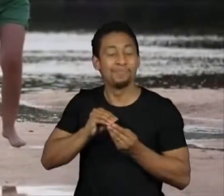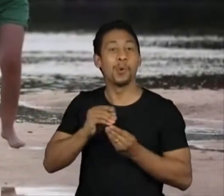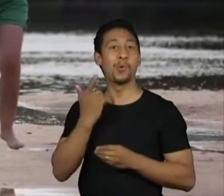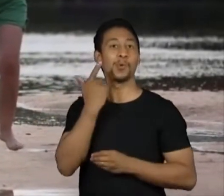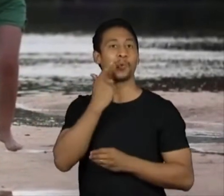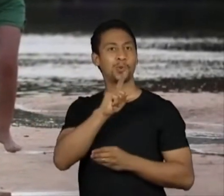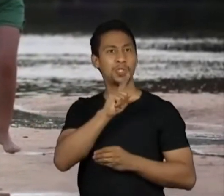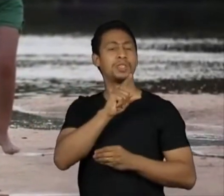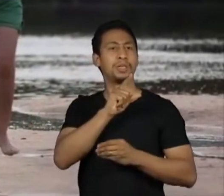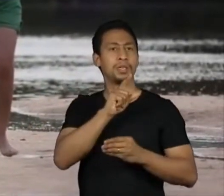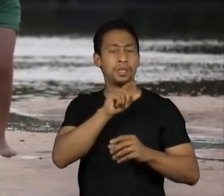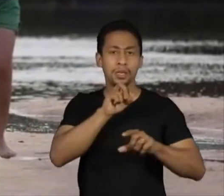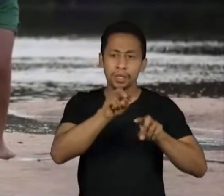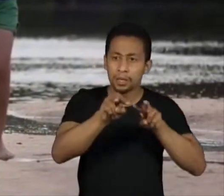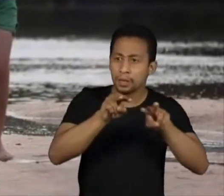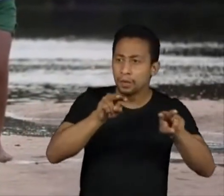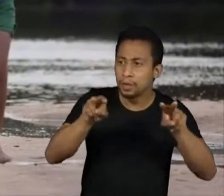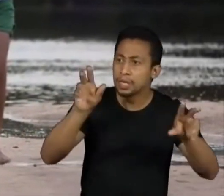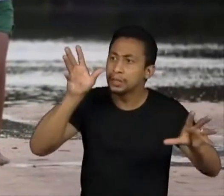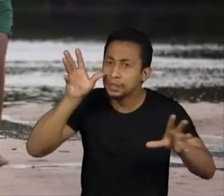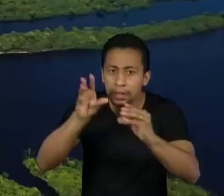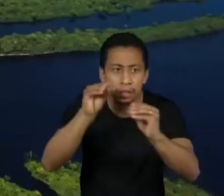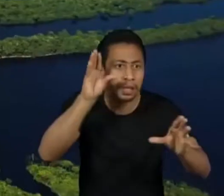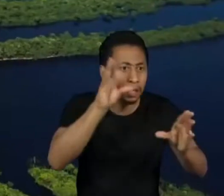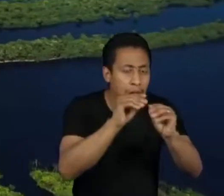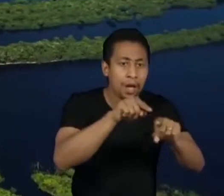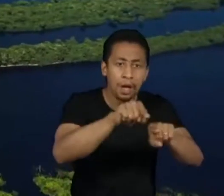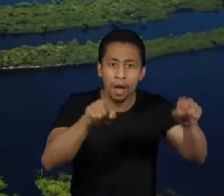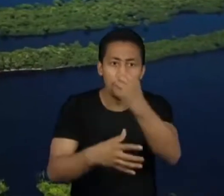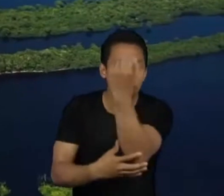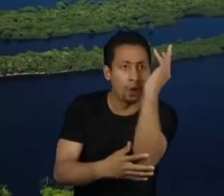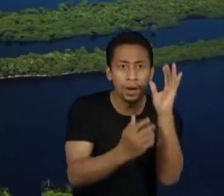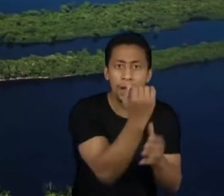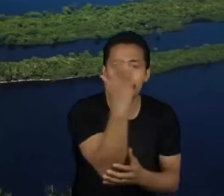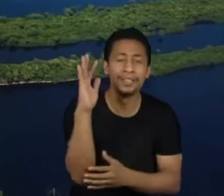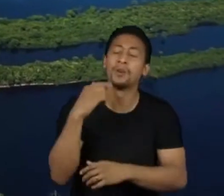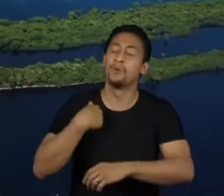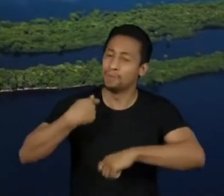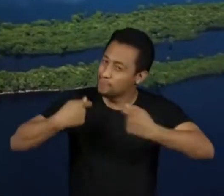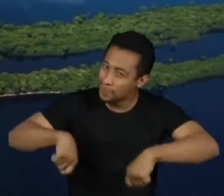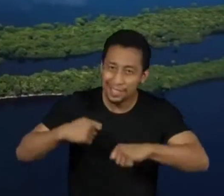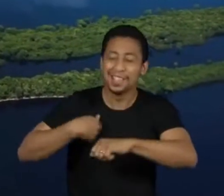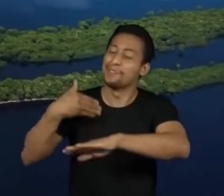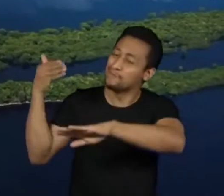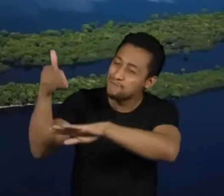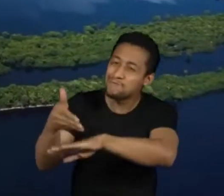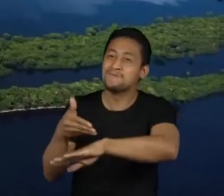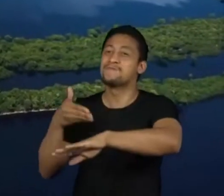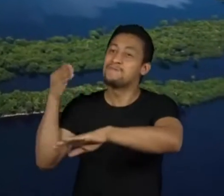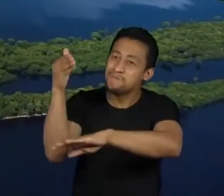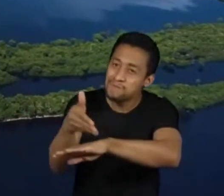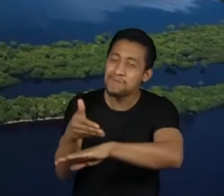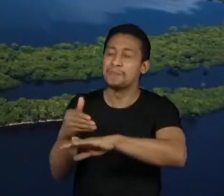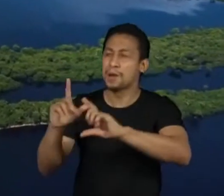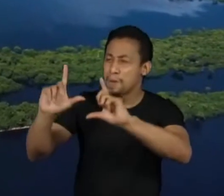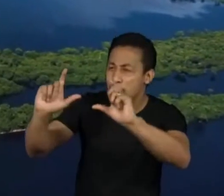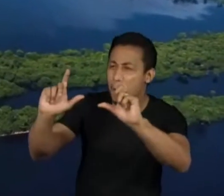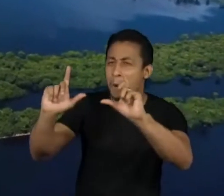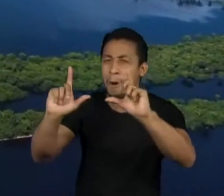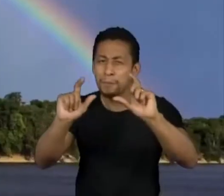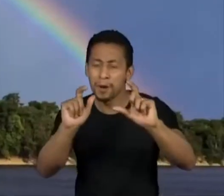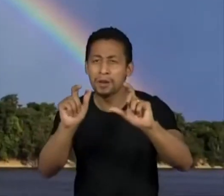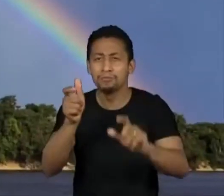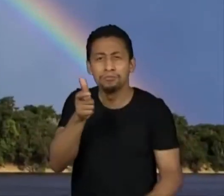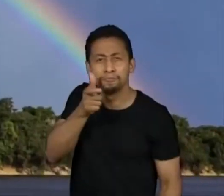floresta e os mistérios que tinham ali, eu ia ter que voltar muitas vezes para poder observar e poder compreender o que